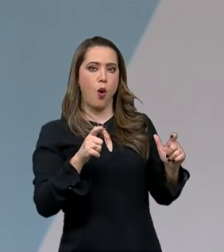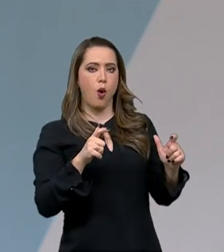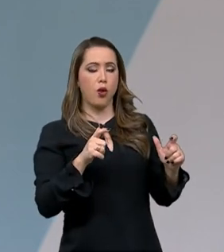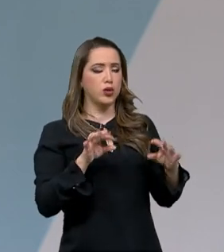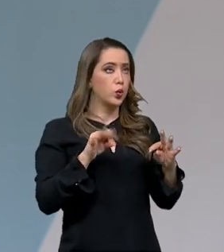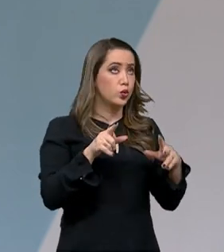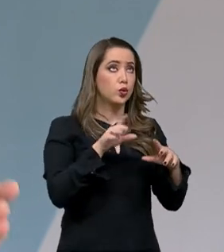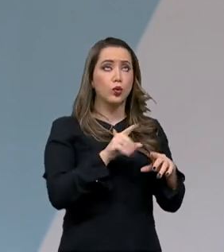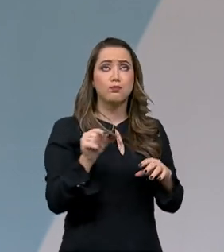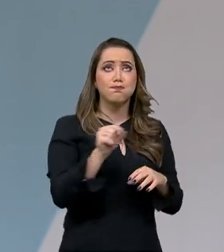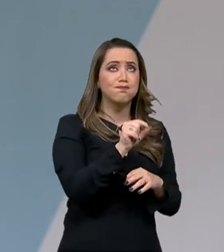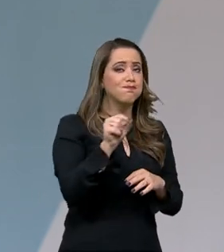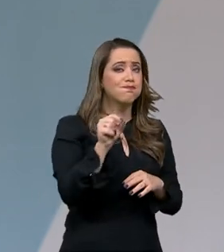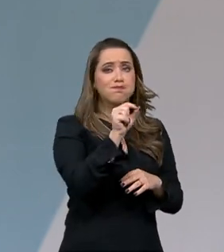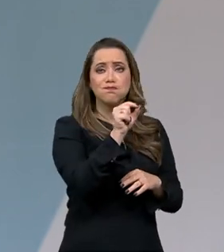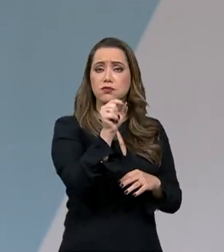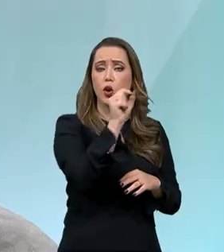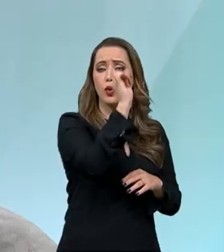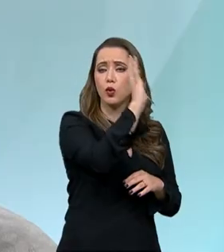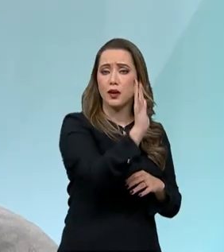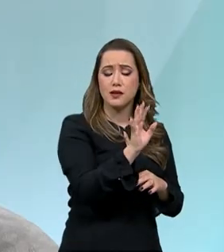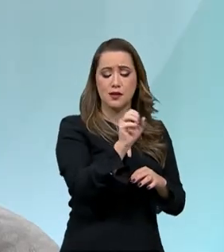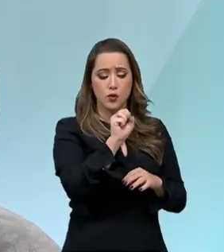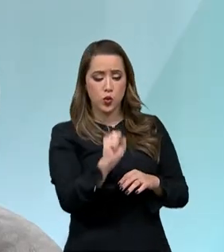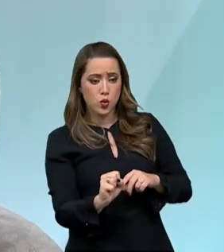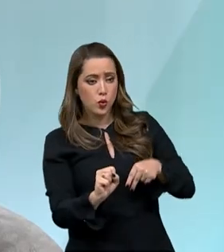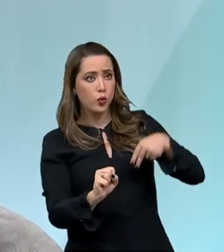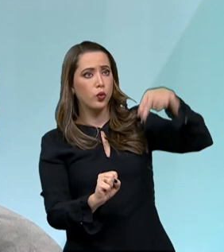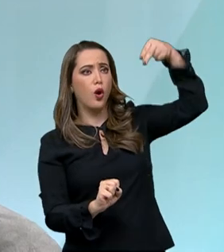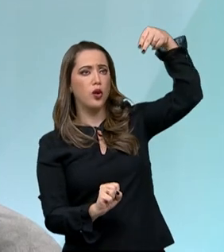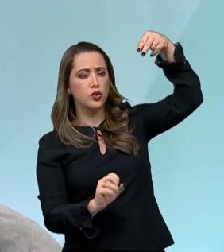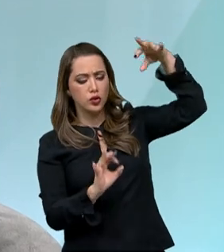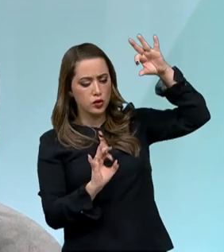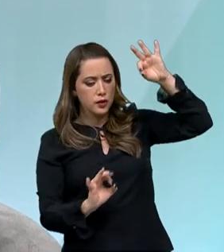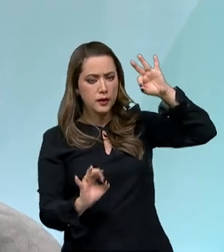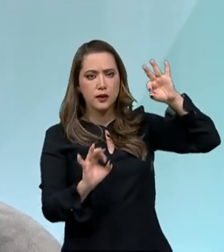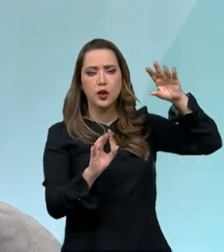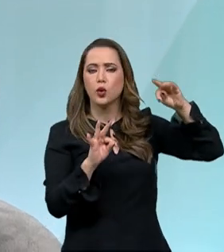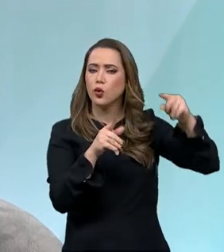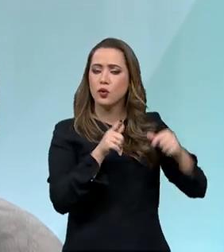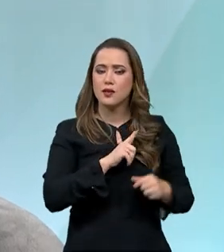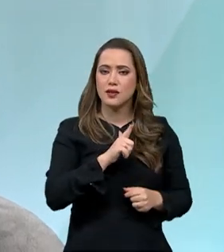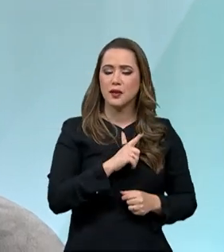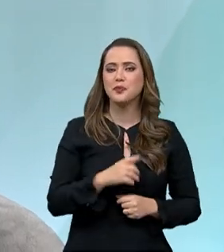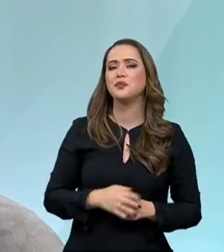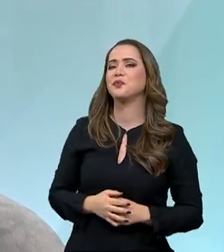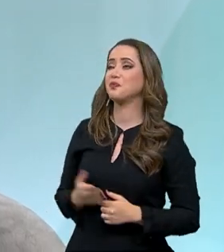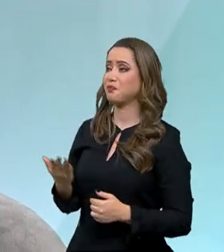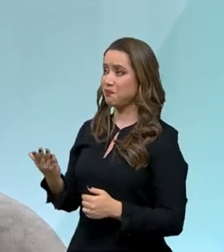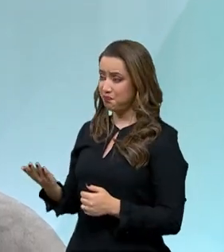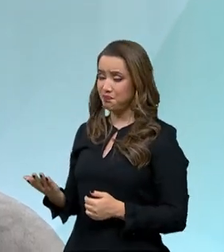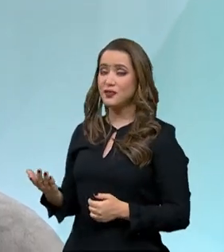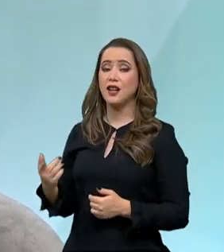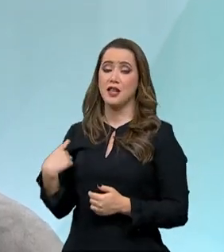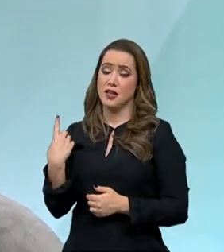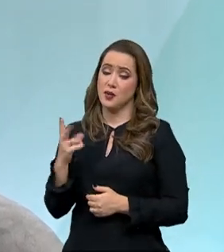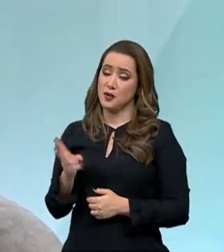enfim, qual que é a estratégia? Eu costumo brincar que a Embrapa trabalha de ásia, de alface a zebu.